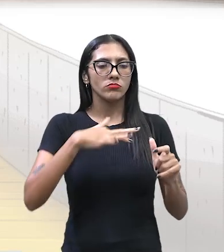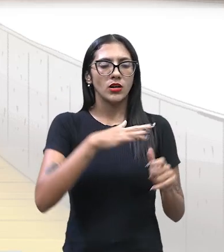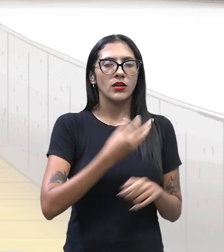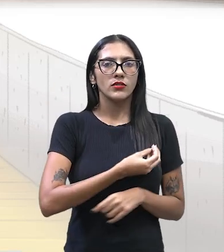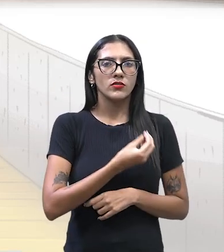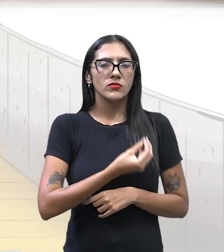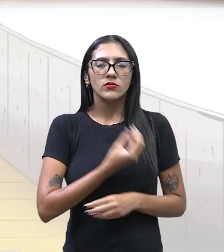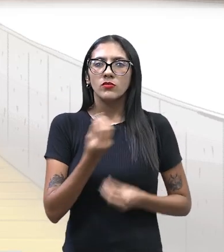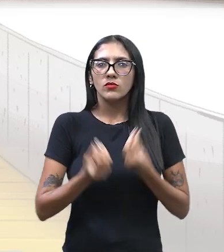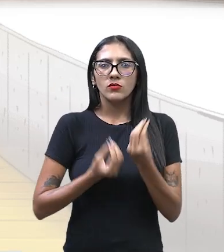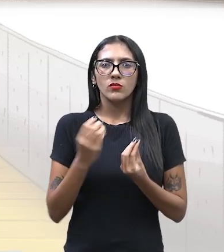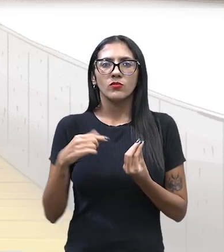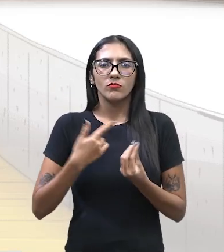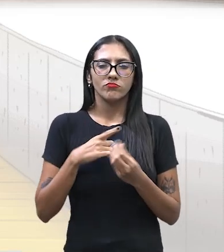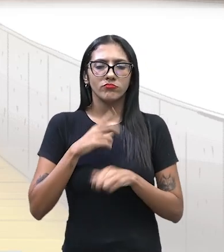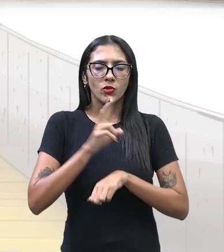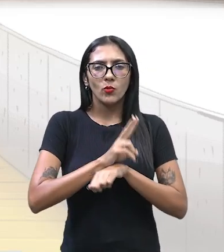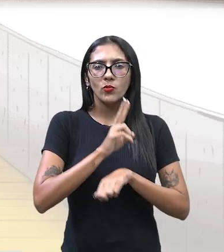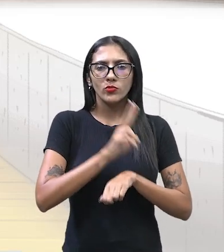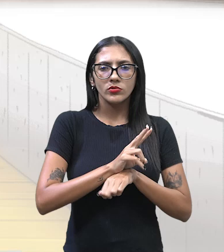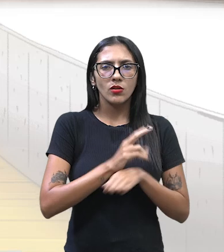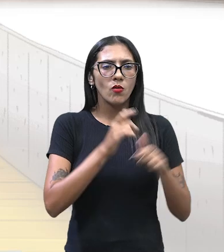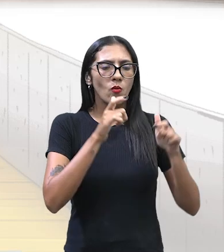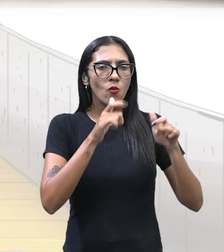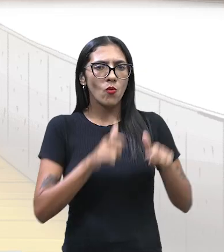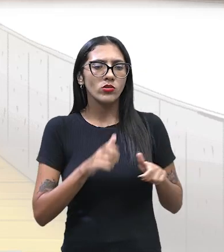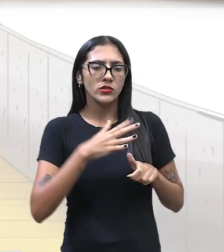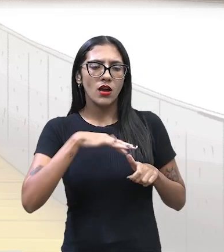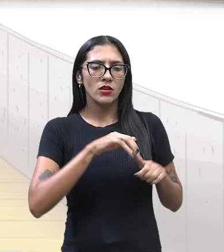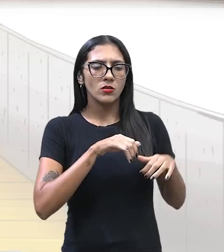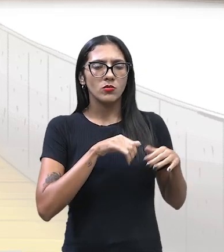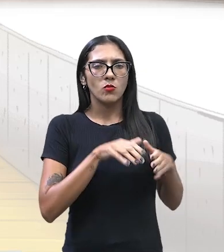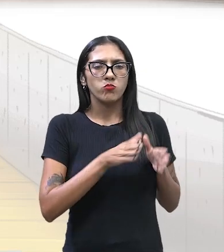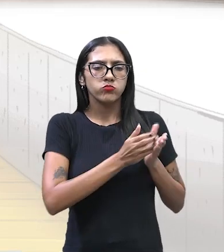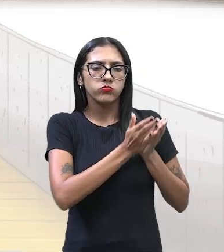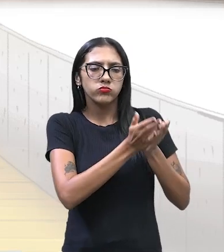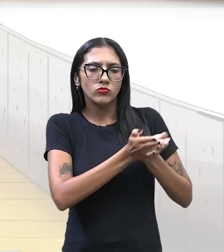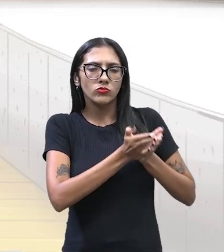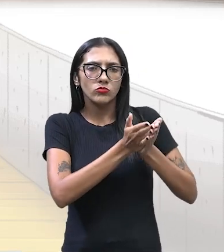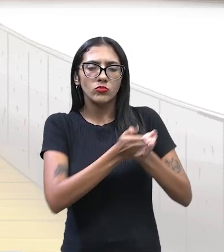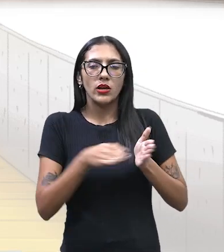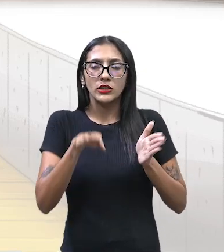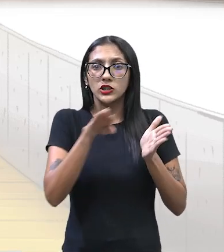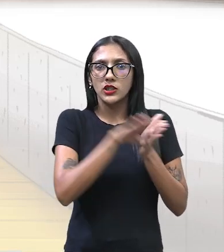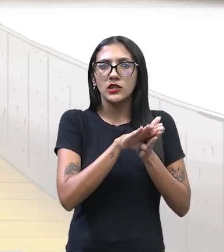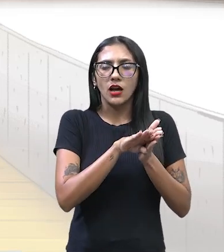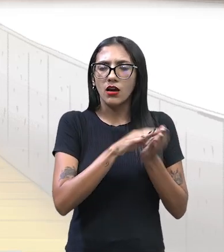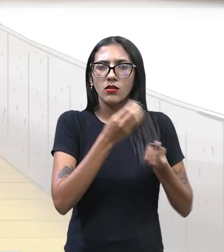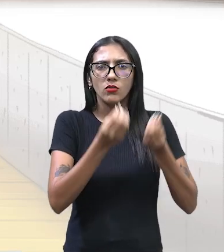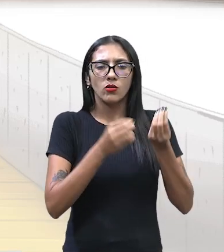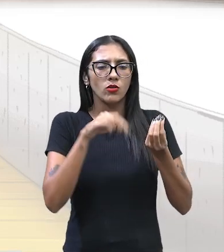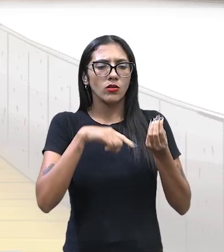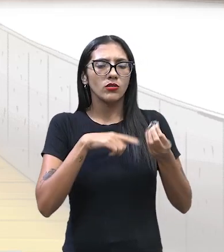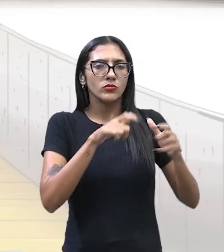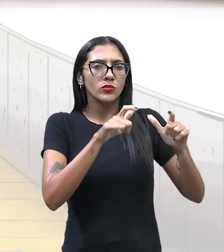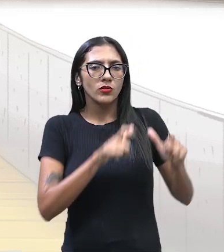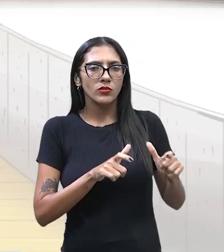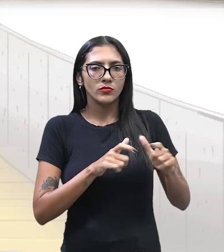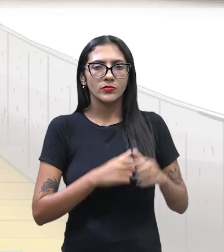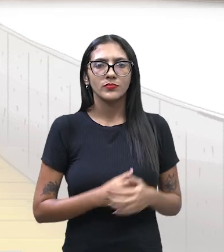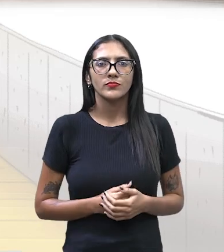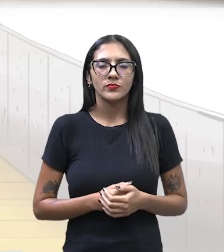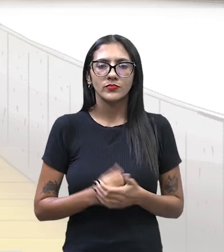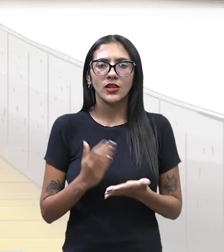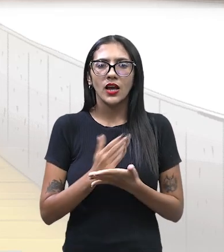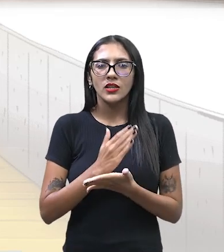o tratamento que você dá para o porto que vai chegar ao turista, como ele está sendo apresentado. Às vezes, a chega nos